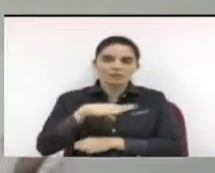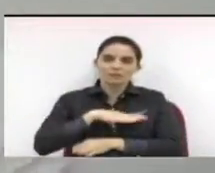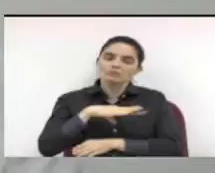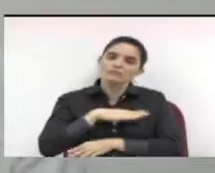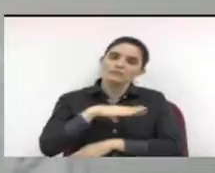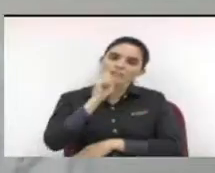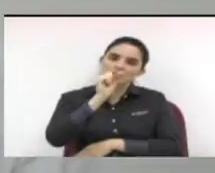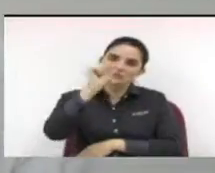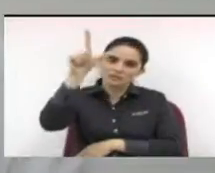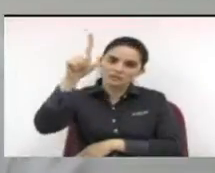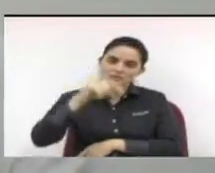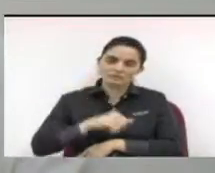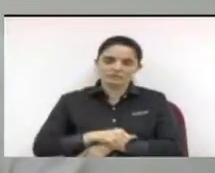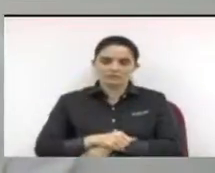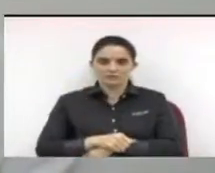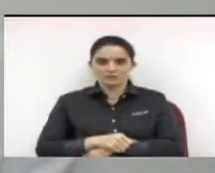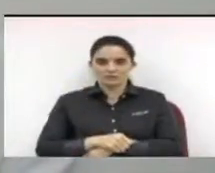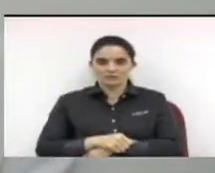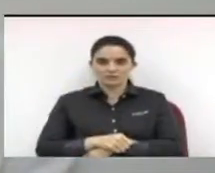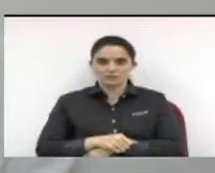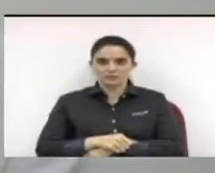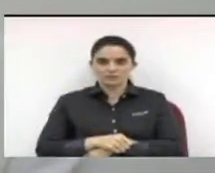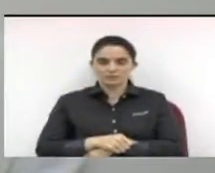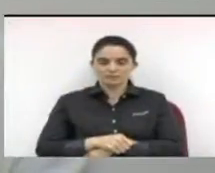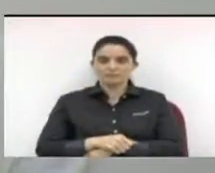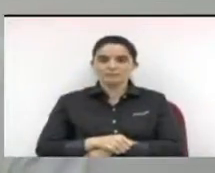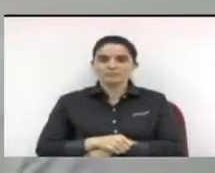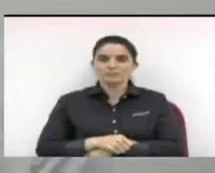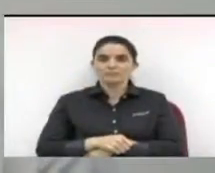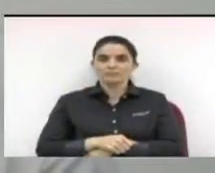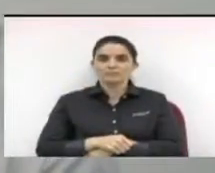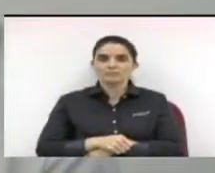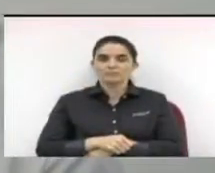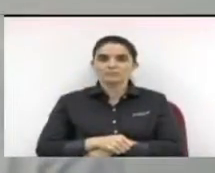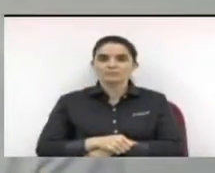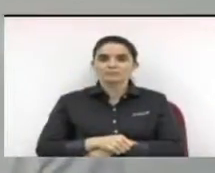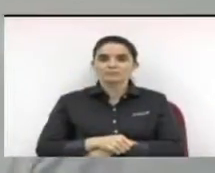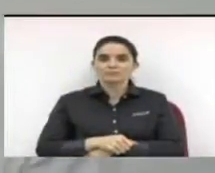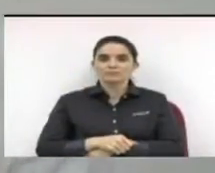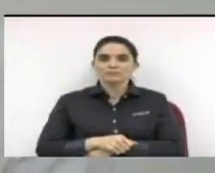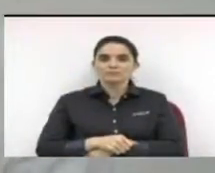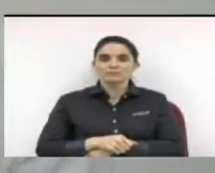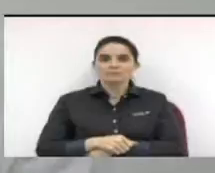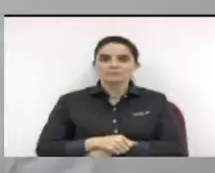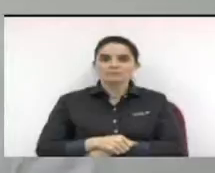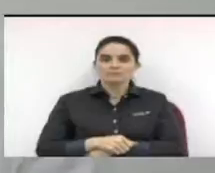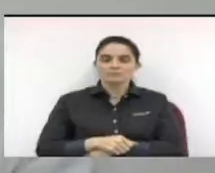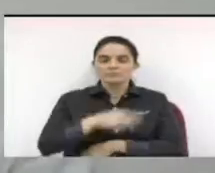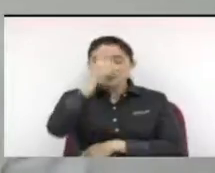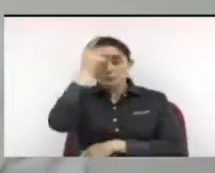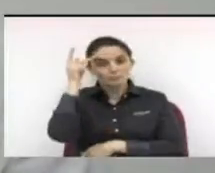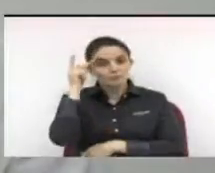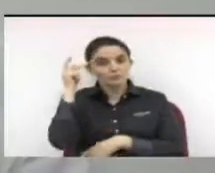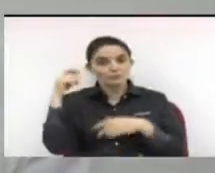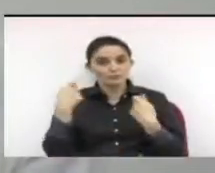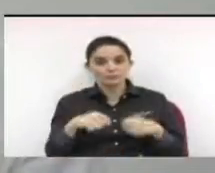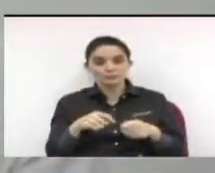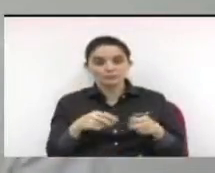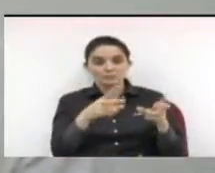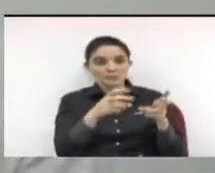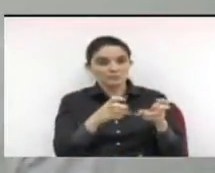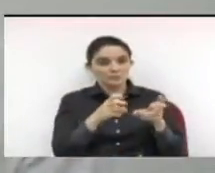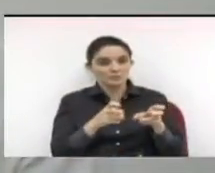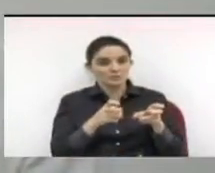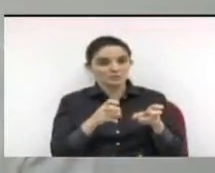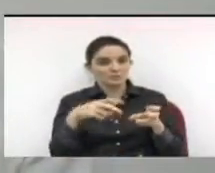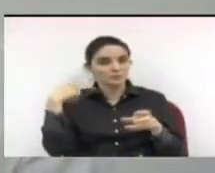todo esse trabalho feito. Vamos olhar assim, poxa, o vereador tem 300 mil. Nós que lutamos aqui no